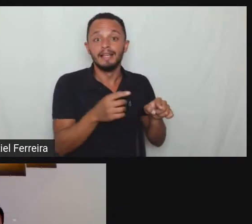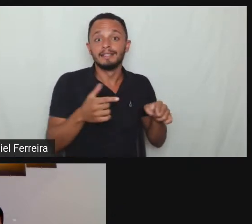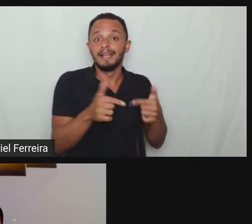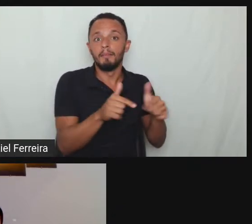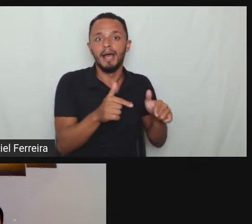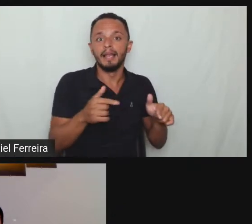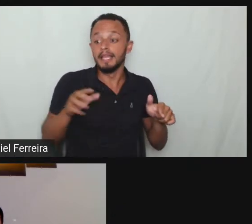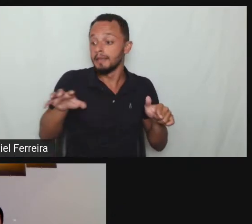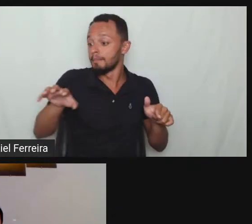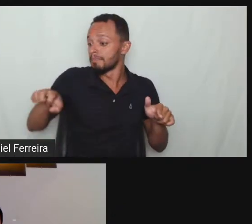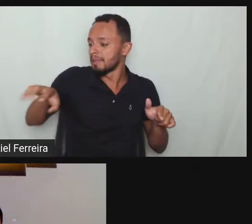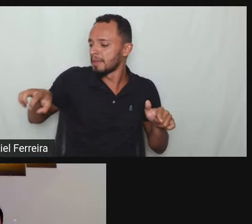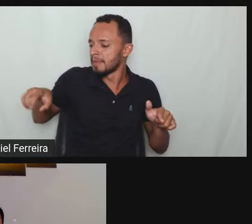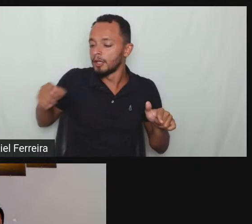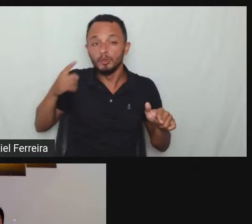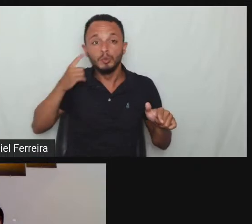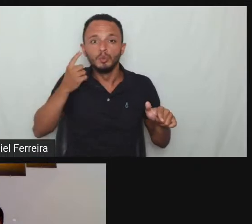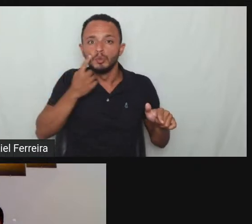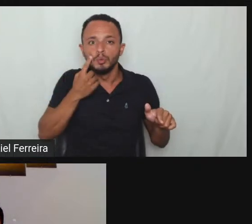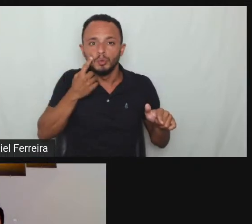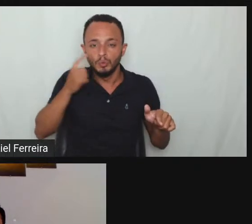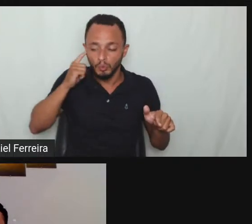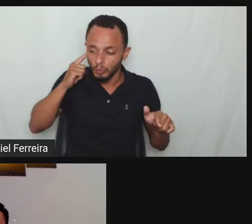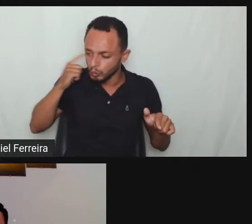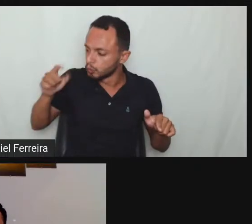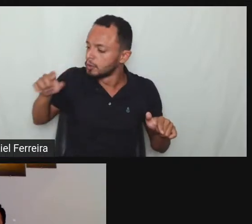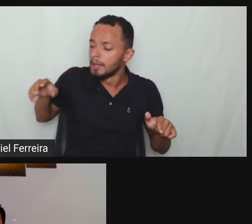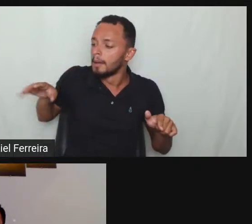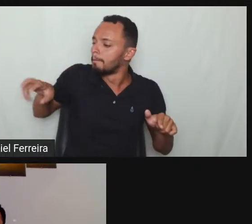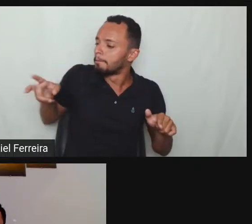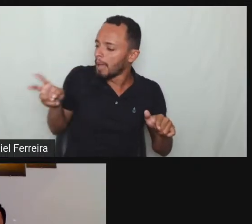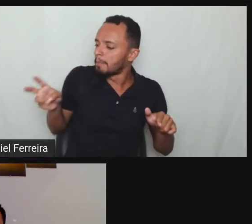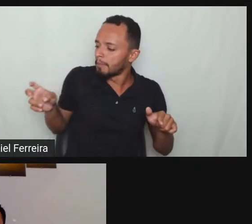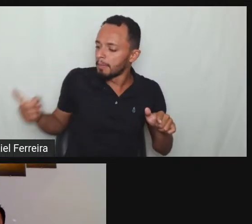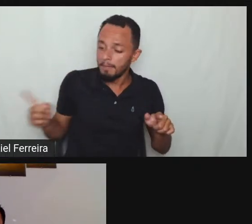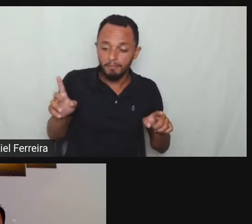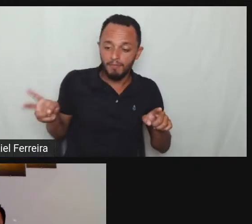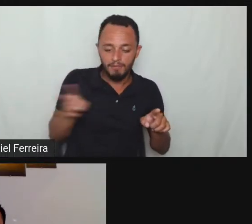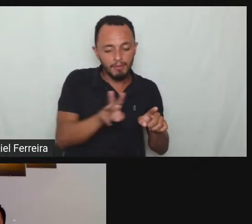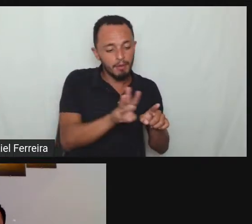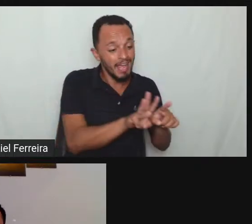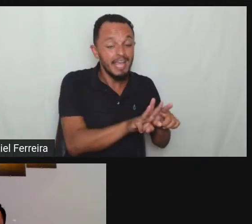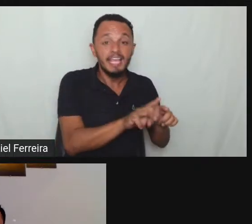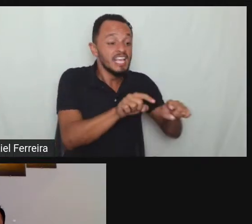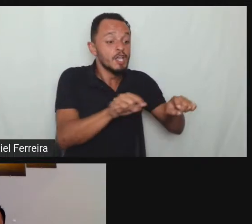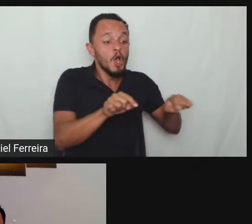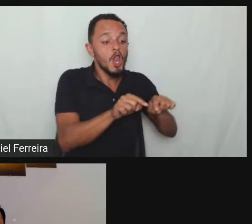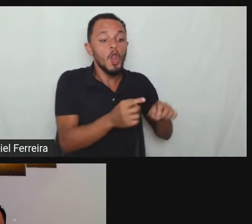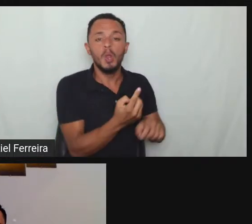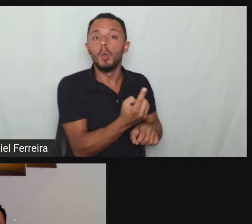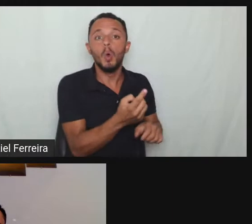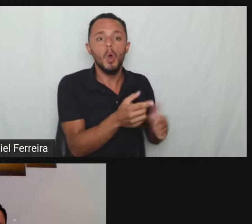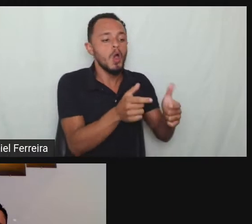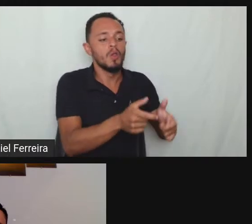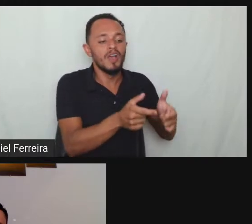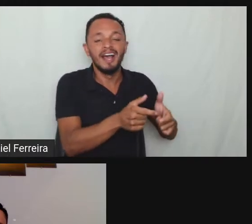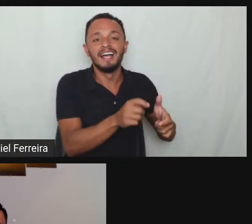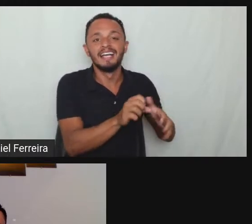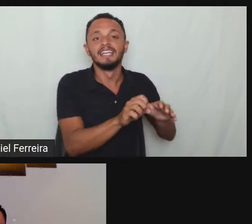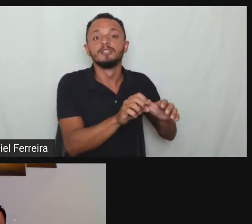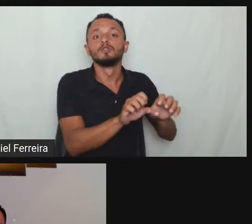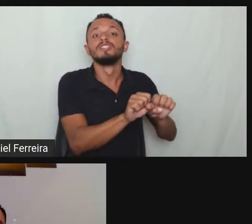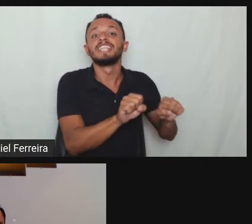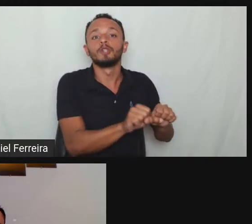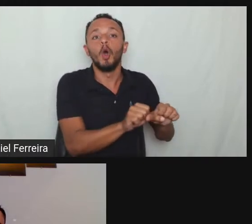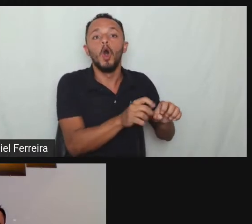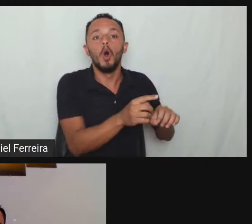é errado é errado a pessoa com deficiência se uma empresa tem de fato a compromisso inclusivo você vai